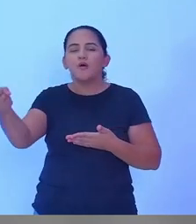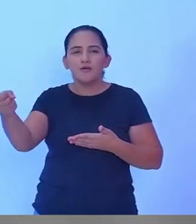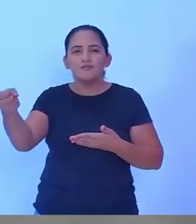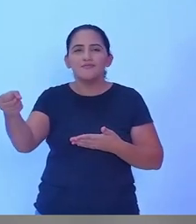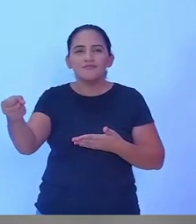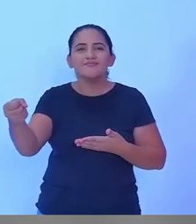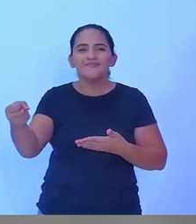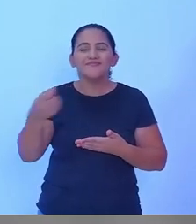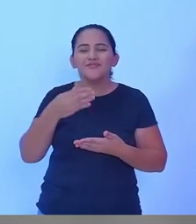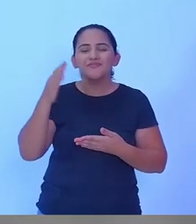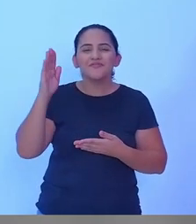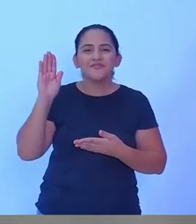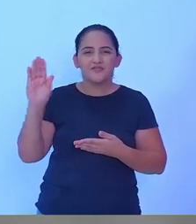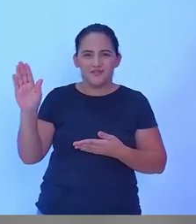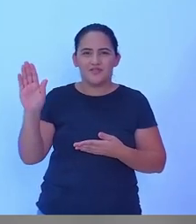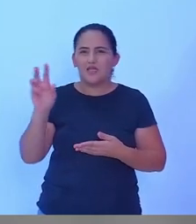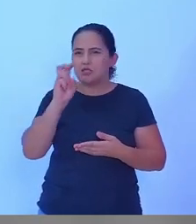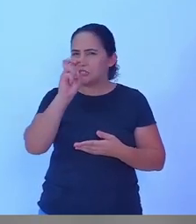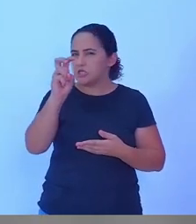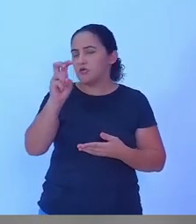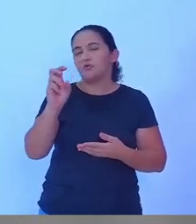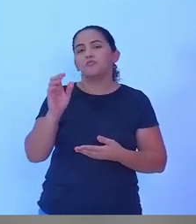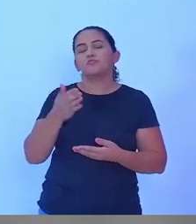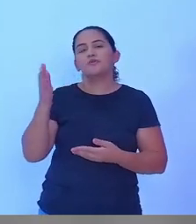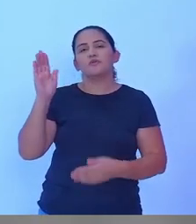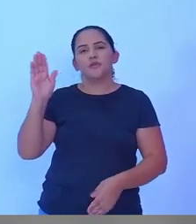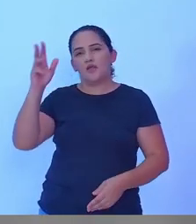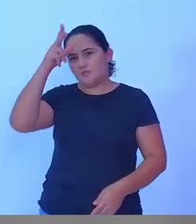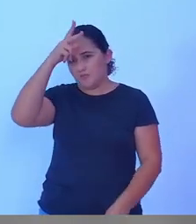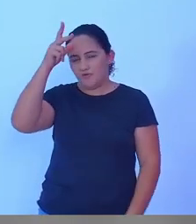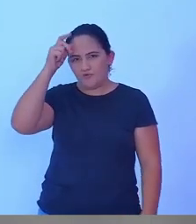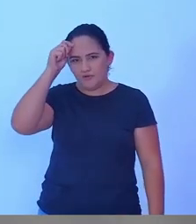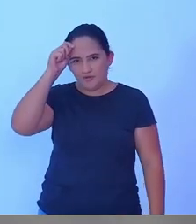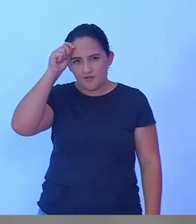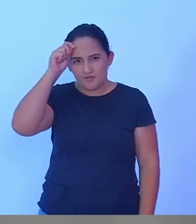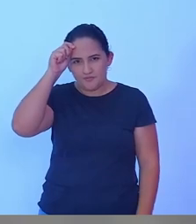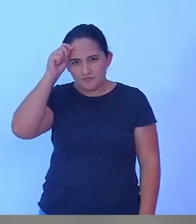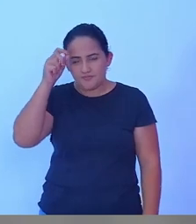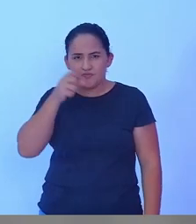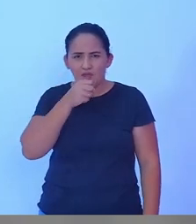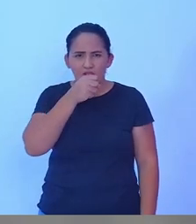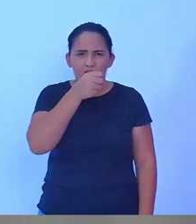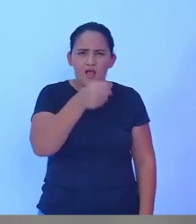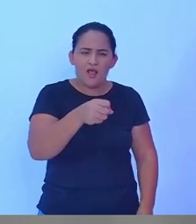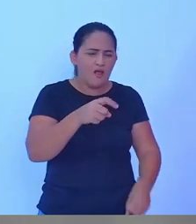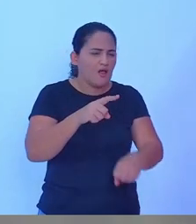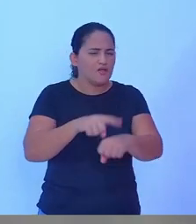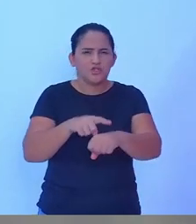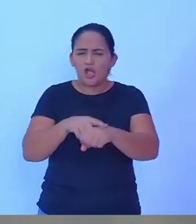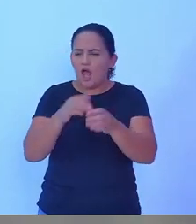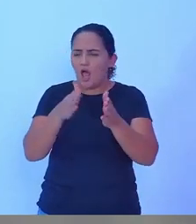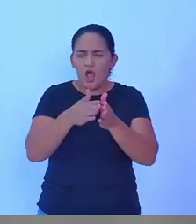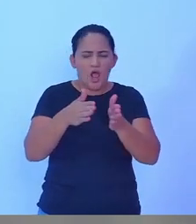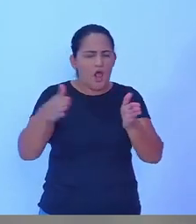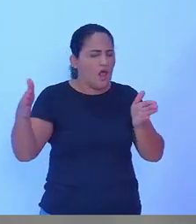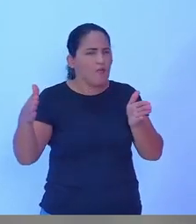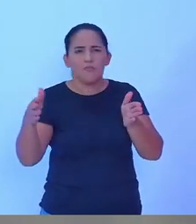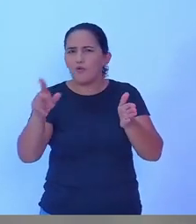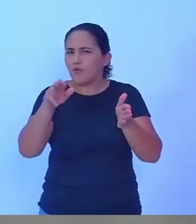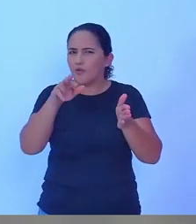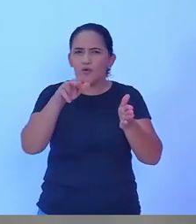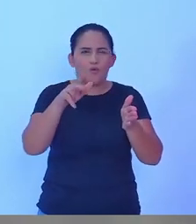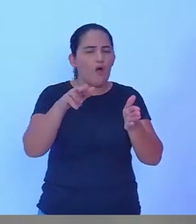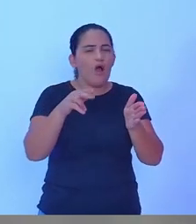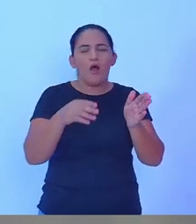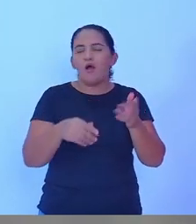até sexta-feira os cinco candidatos a prefeito serão entrevistados com o mesmo tempo das mesmas formas como as pessoas